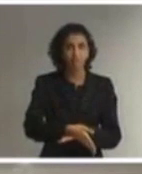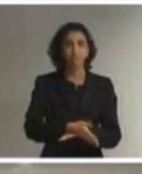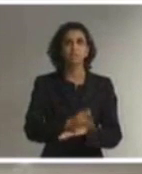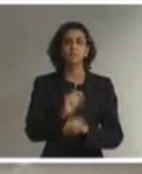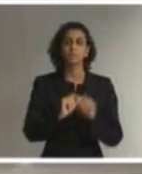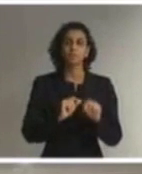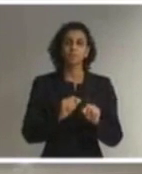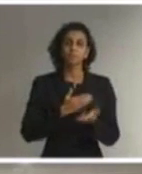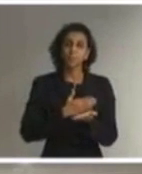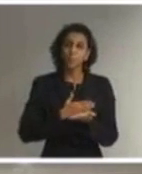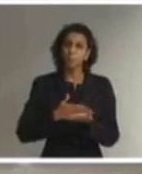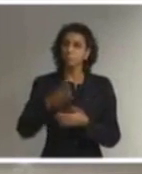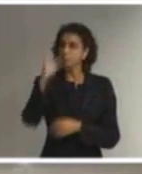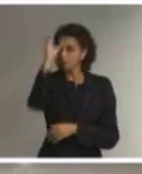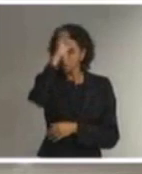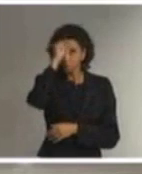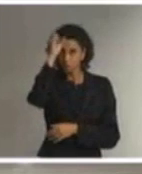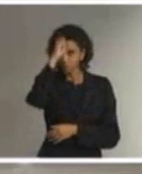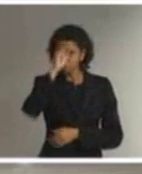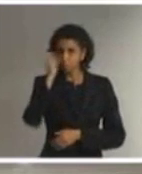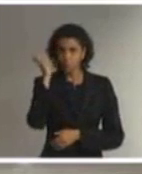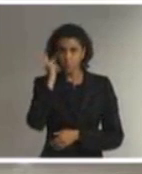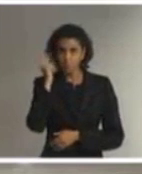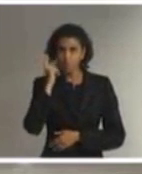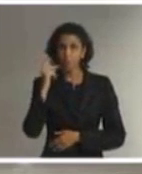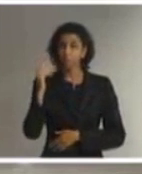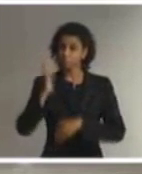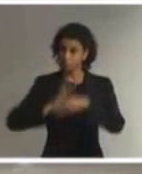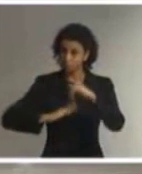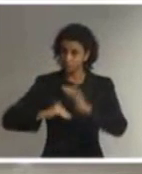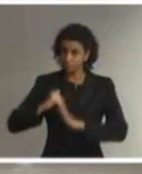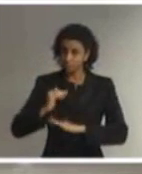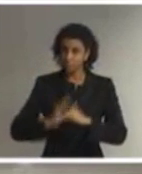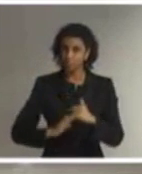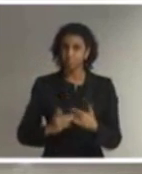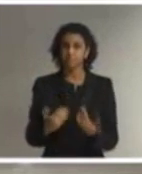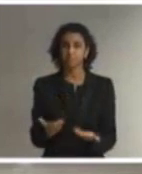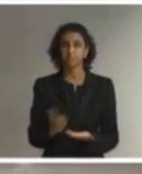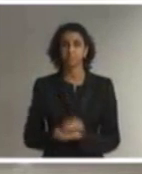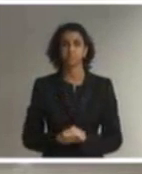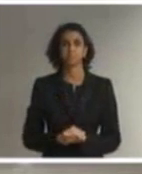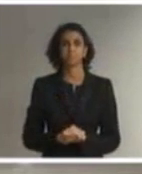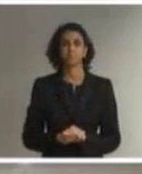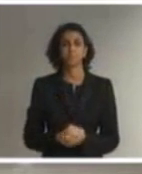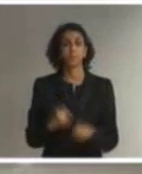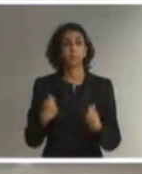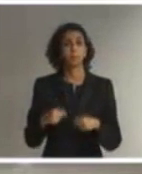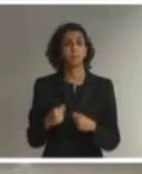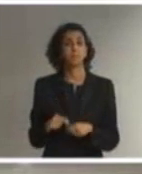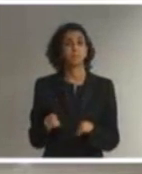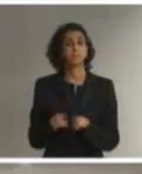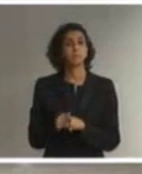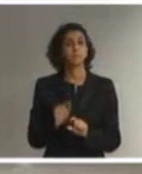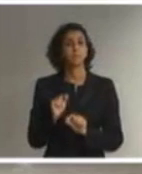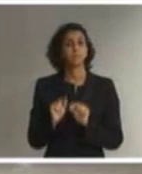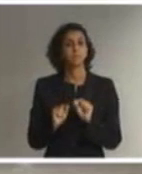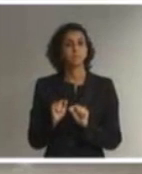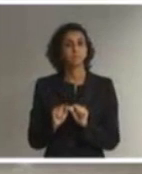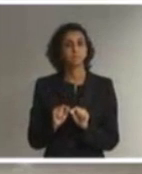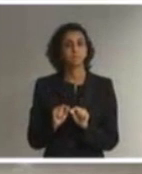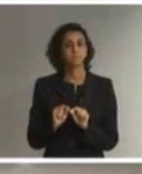aprendiz a uma profissão e que necessariamente deverá ser